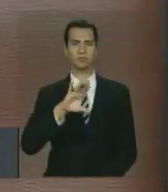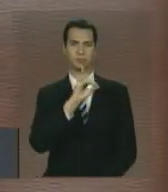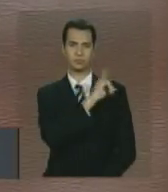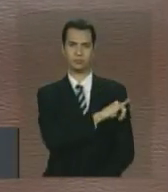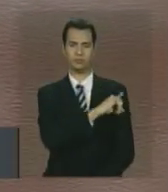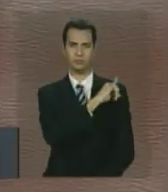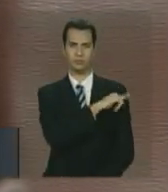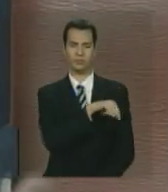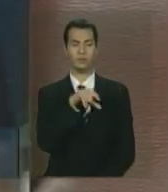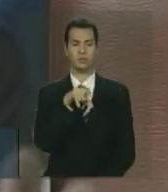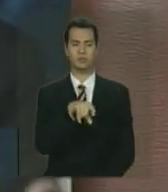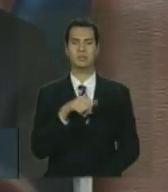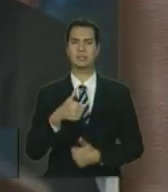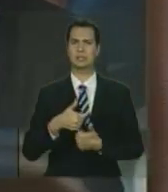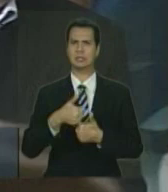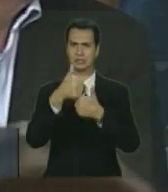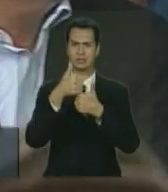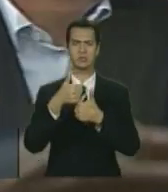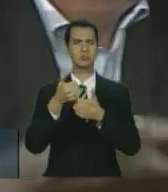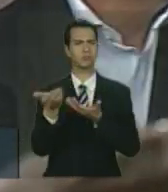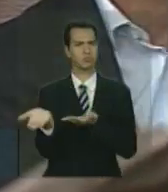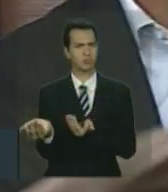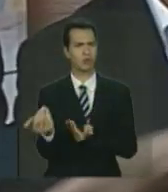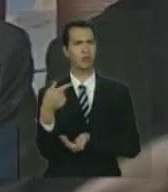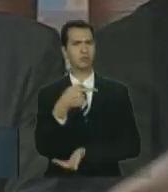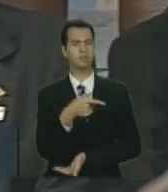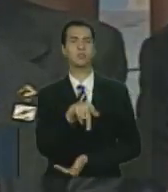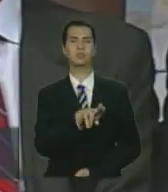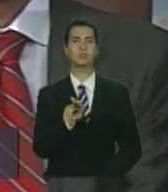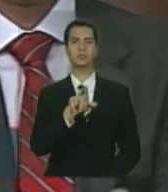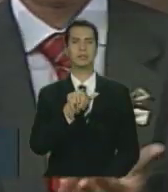este líder jovem, Lindeberg Farias.